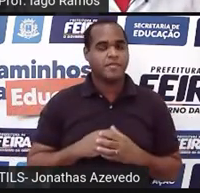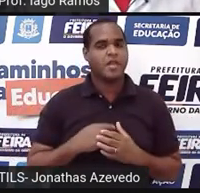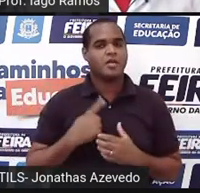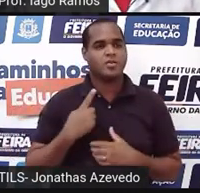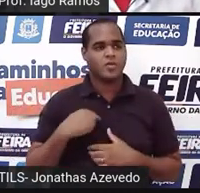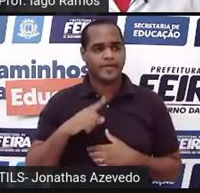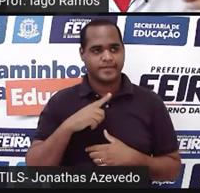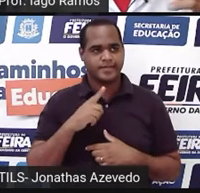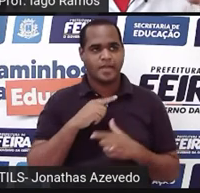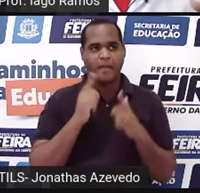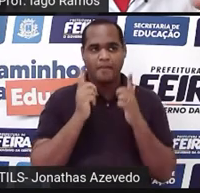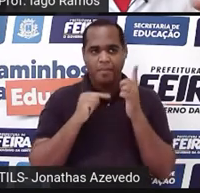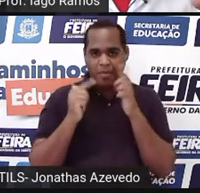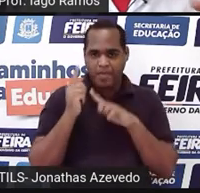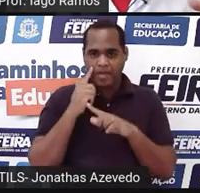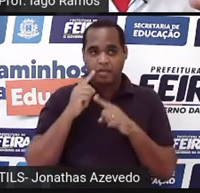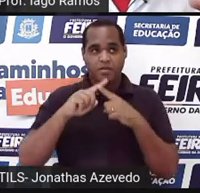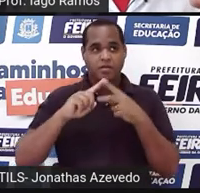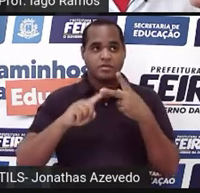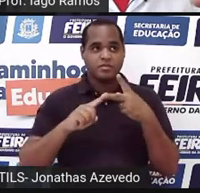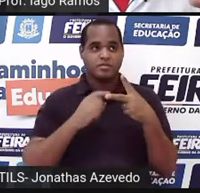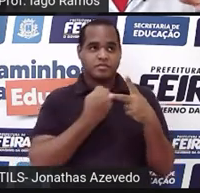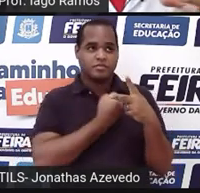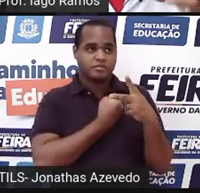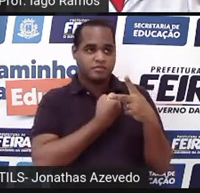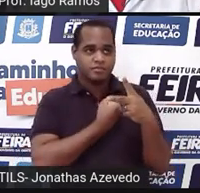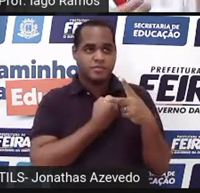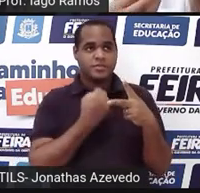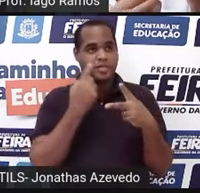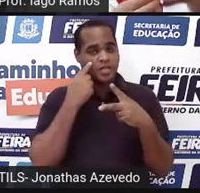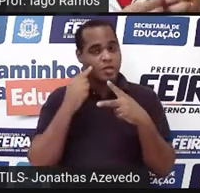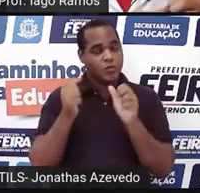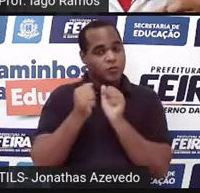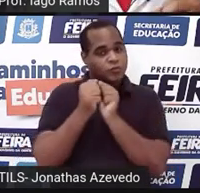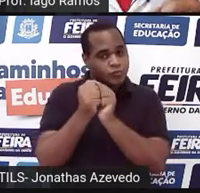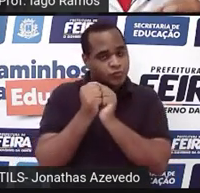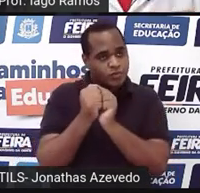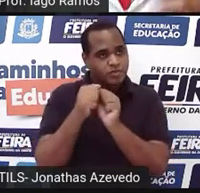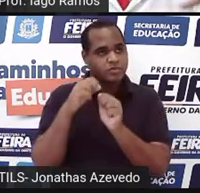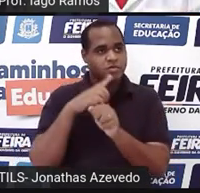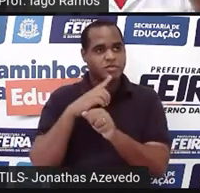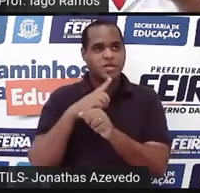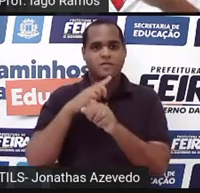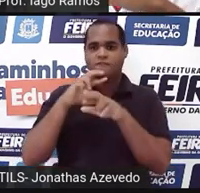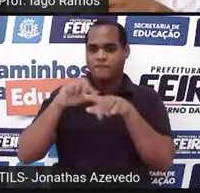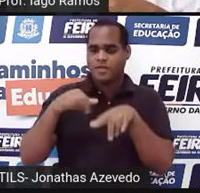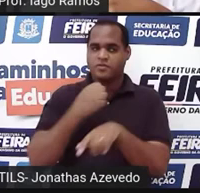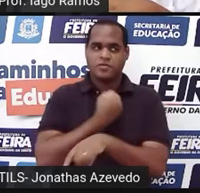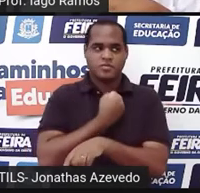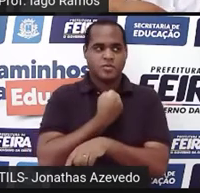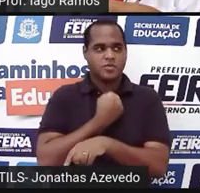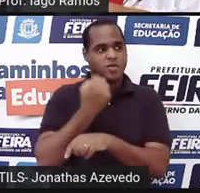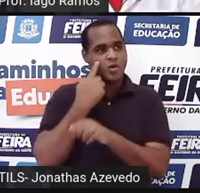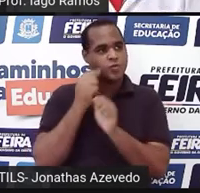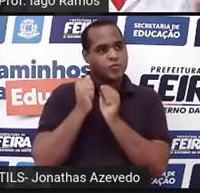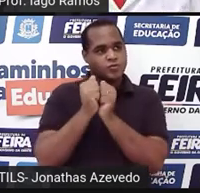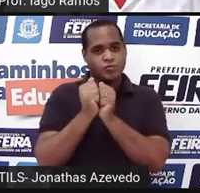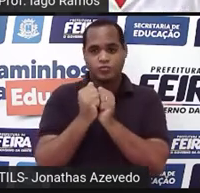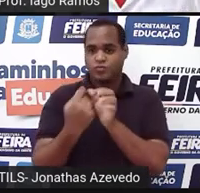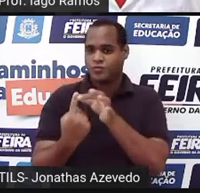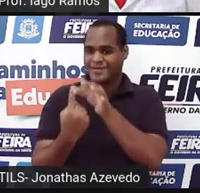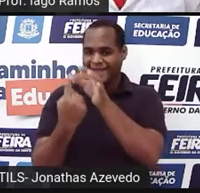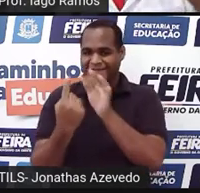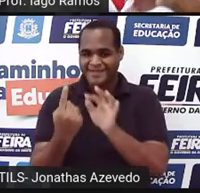faz essa decomposição dos dois números, pega ali, junta a parte das dezenas, junta a parte das unidades,